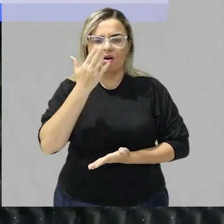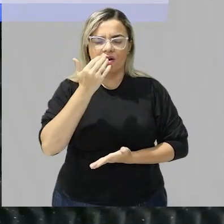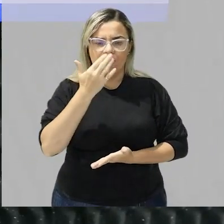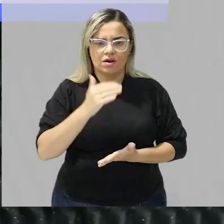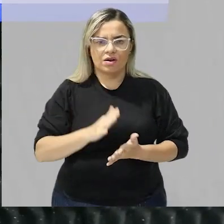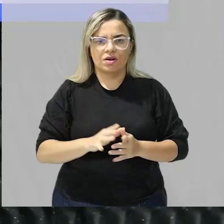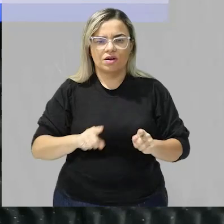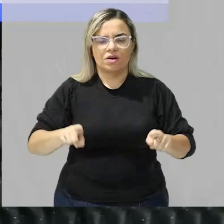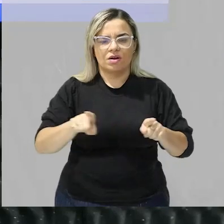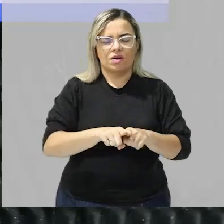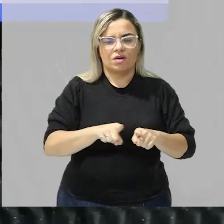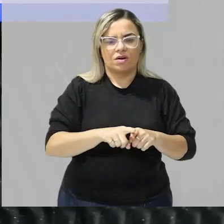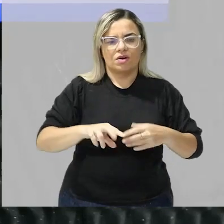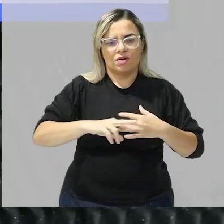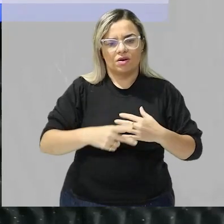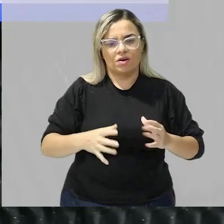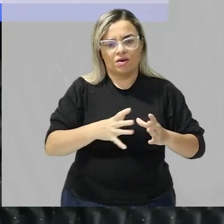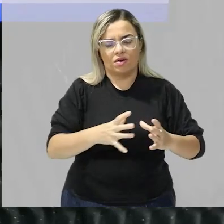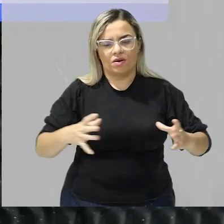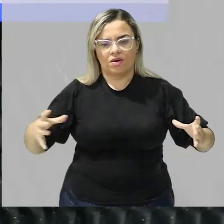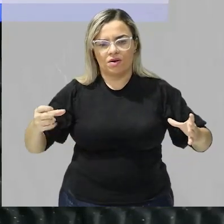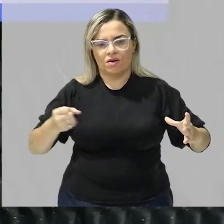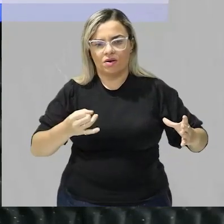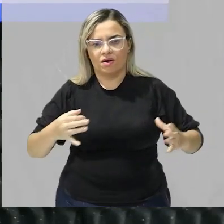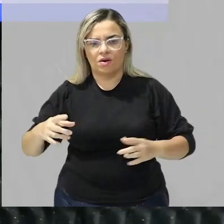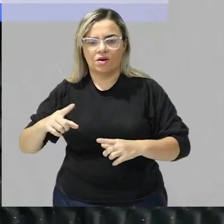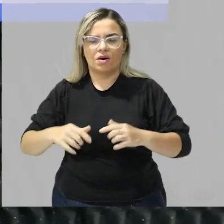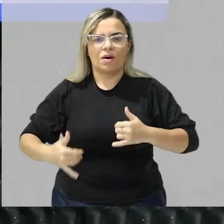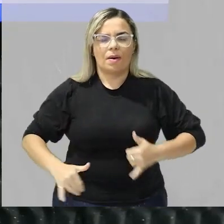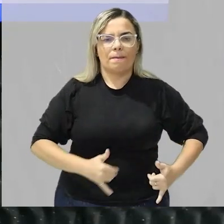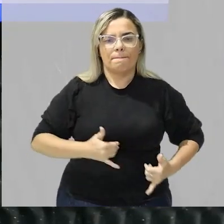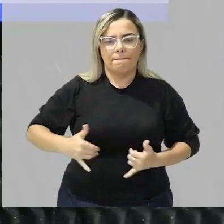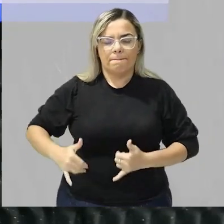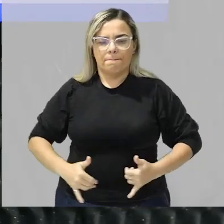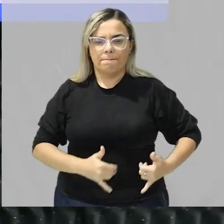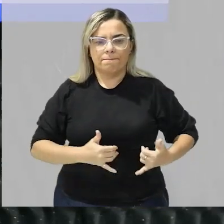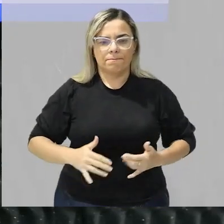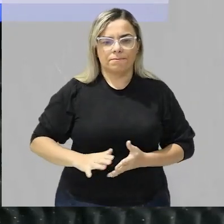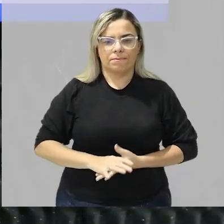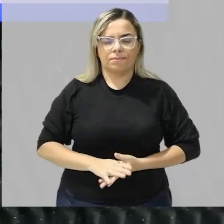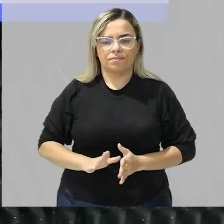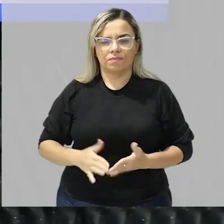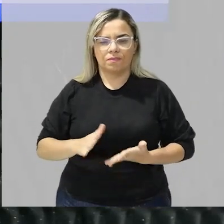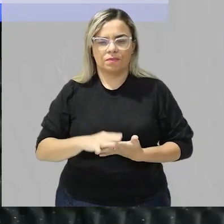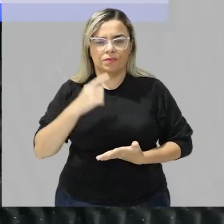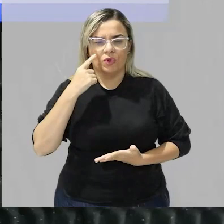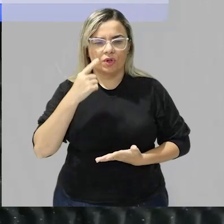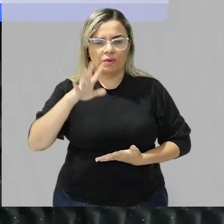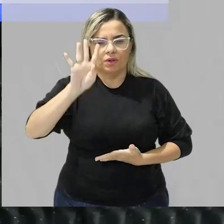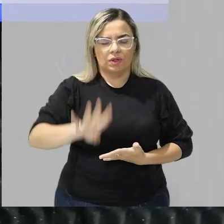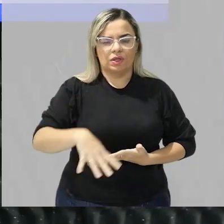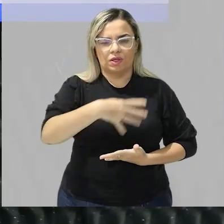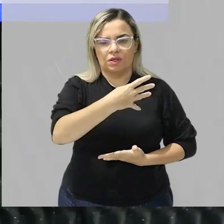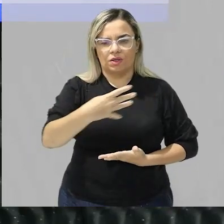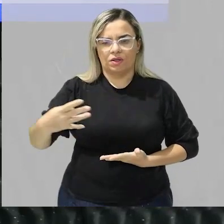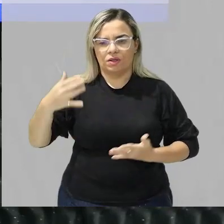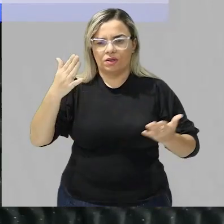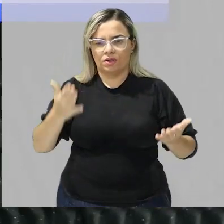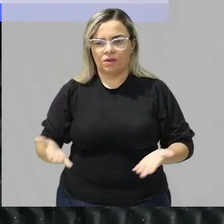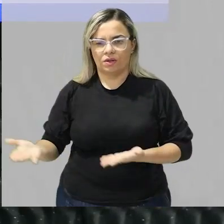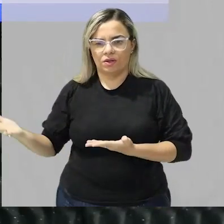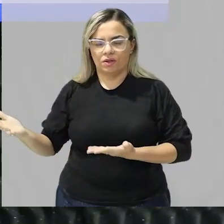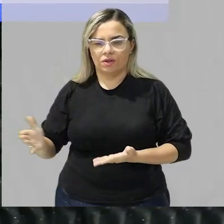quantidade de produtos metabolizados então vamos aqui olhando pra nossa tabela quais desses